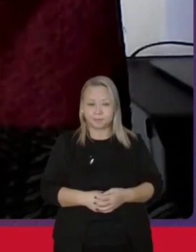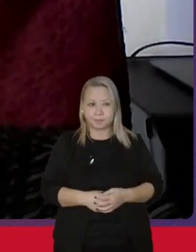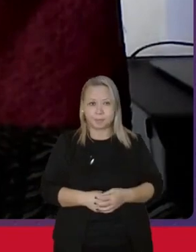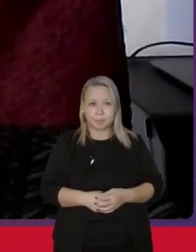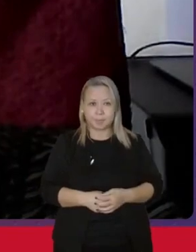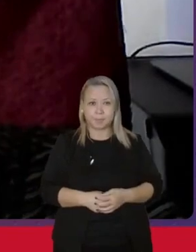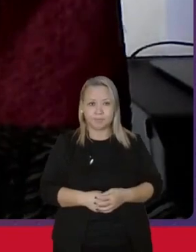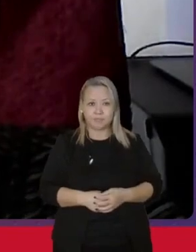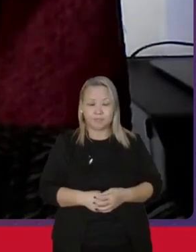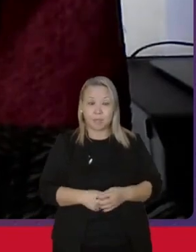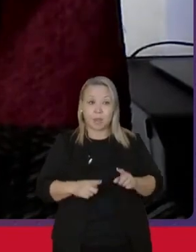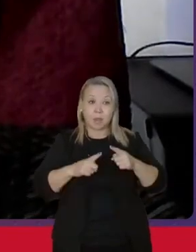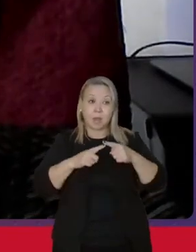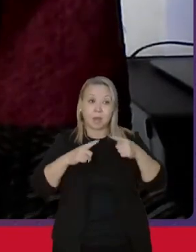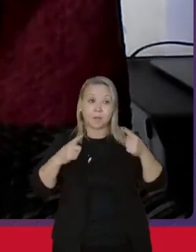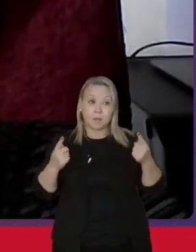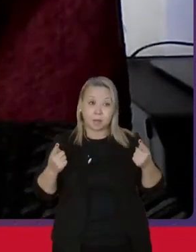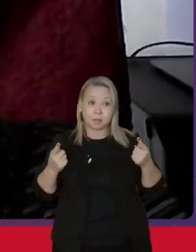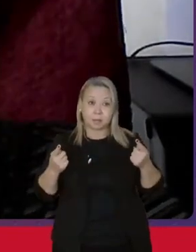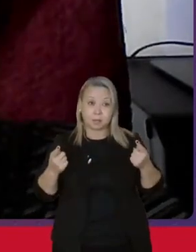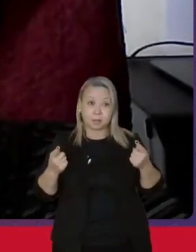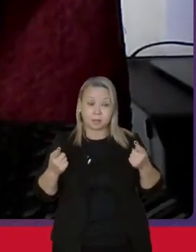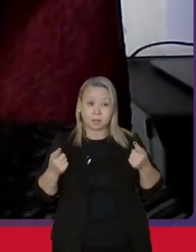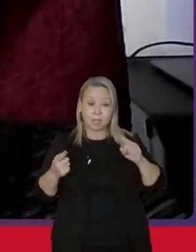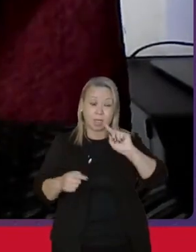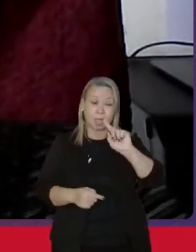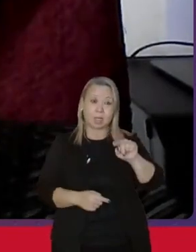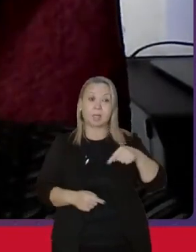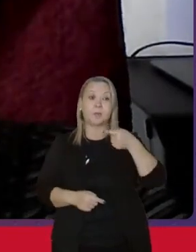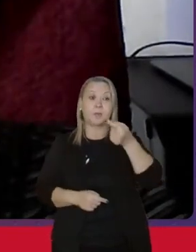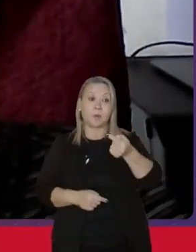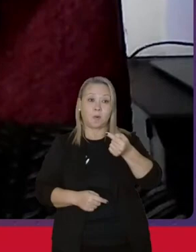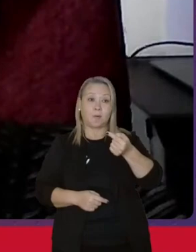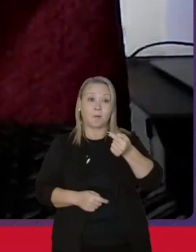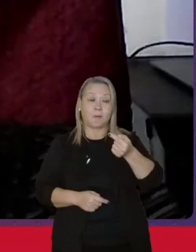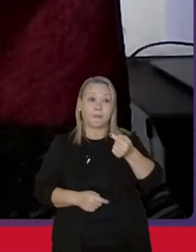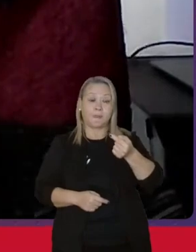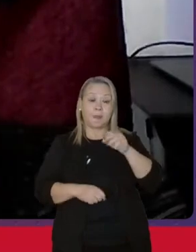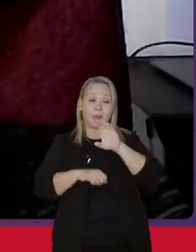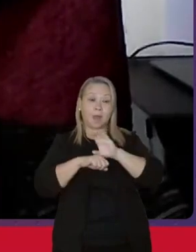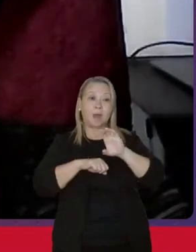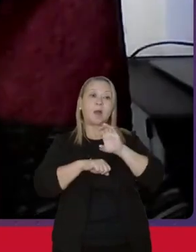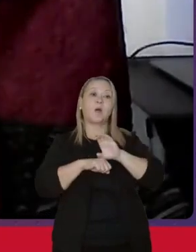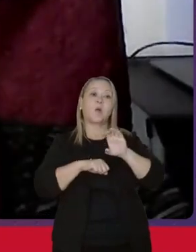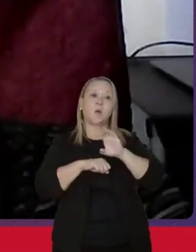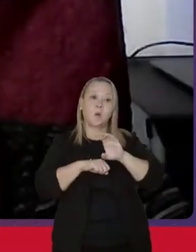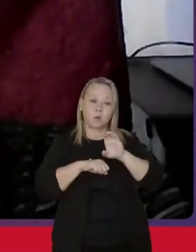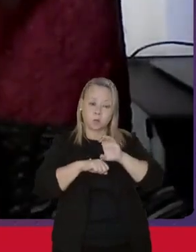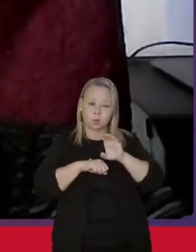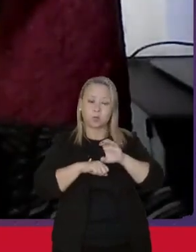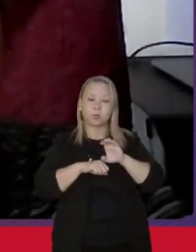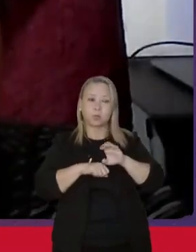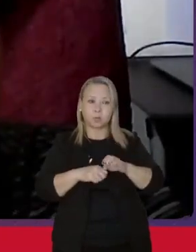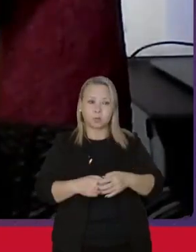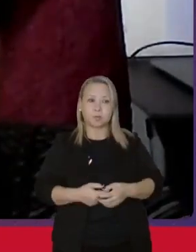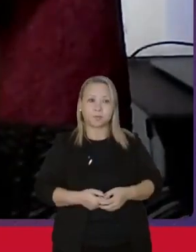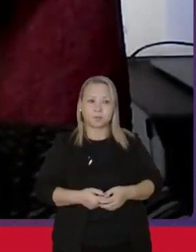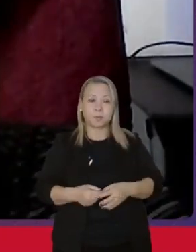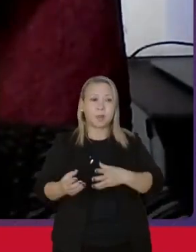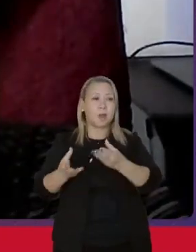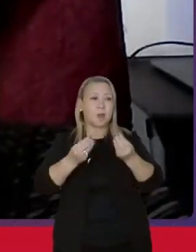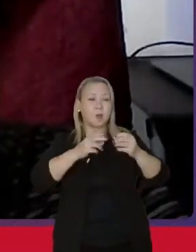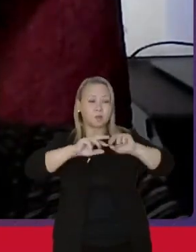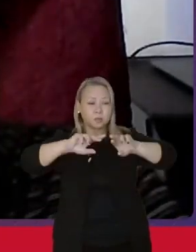Mas, depois da Constituição, muitas